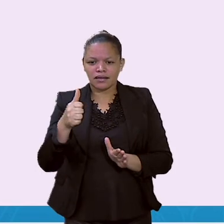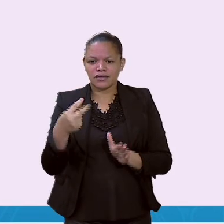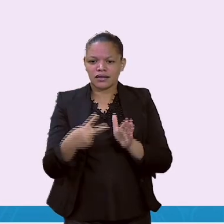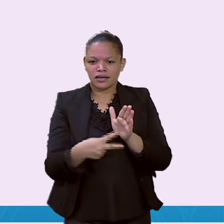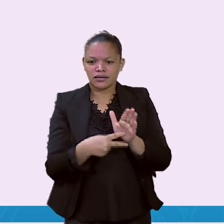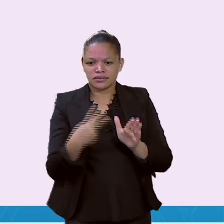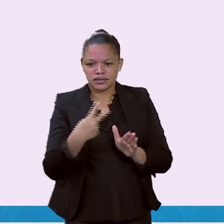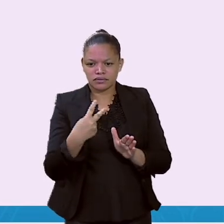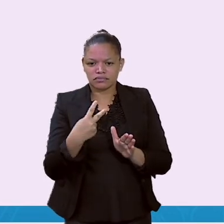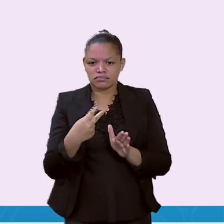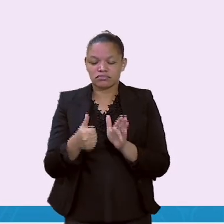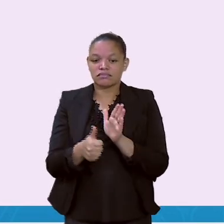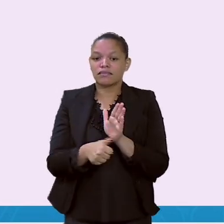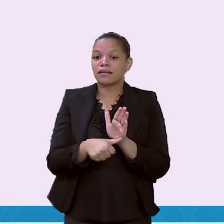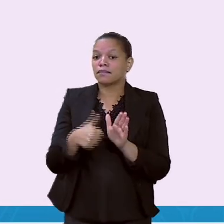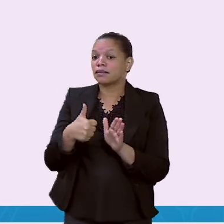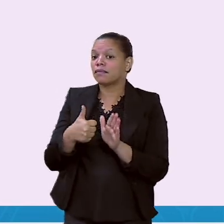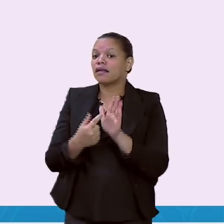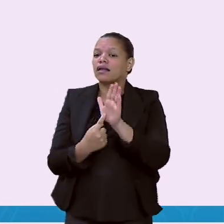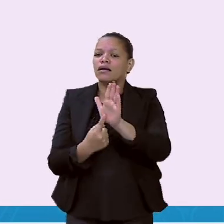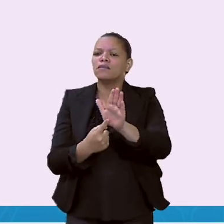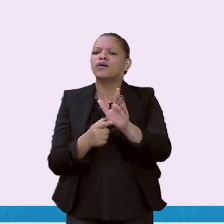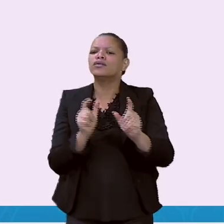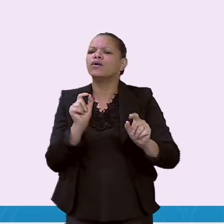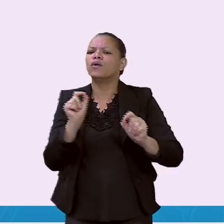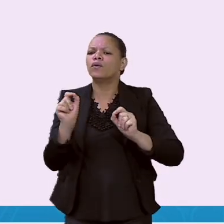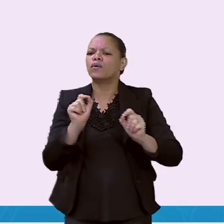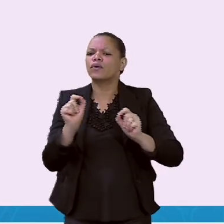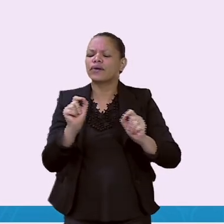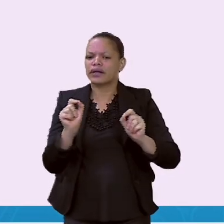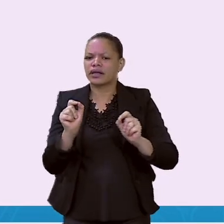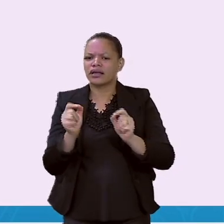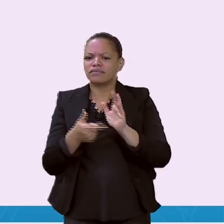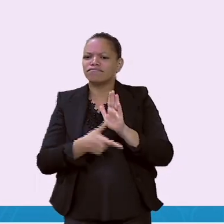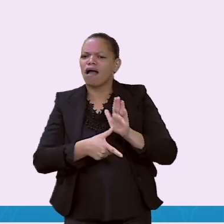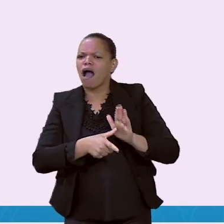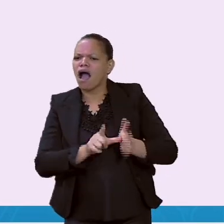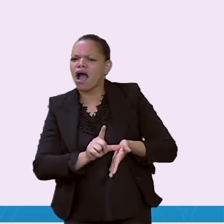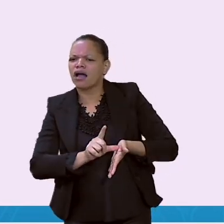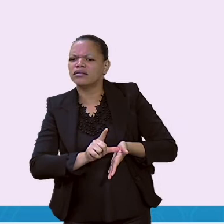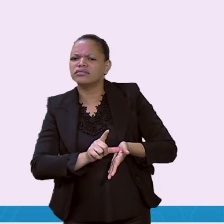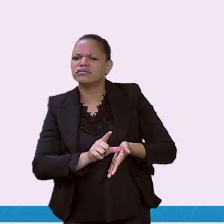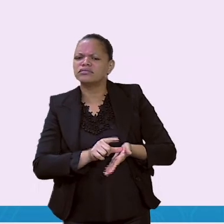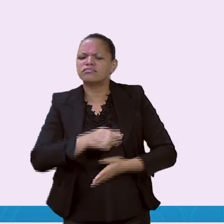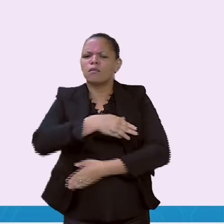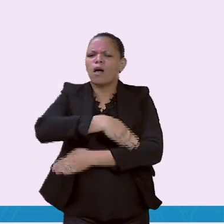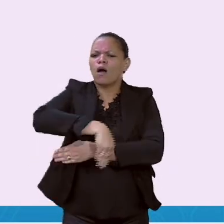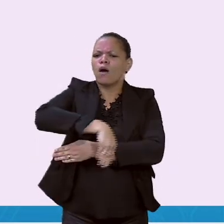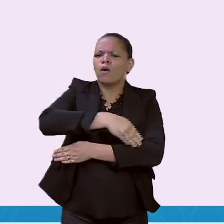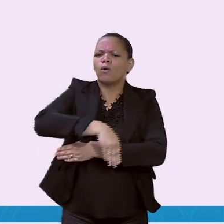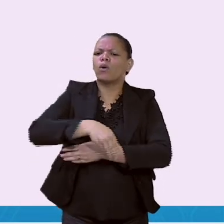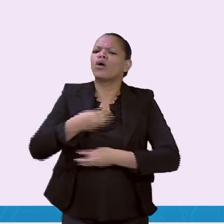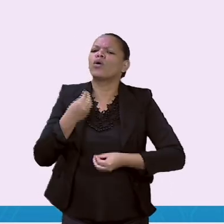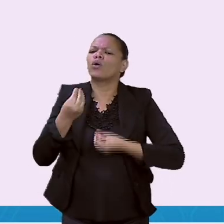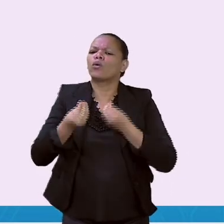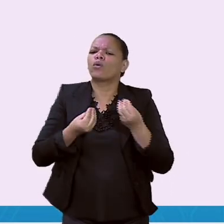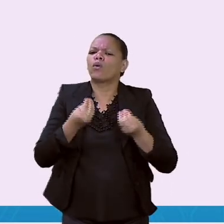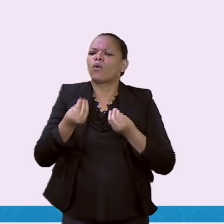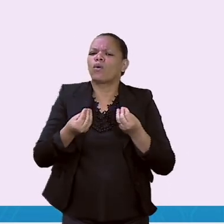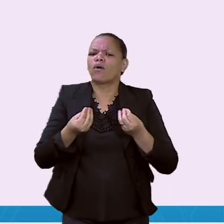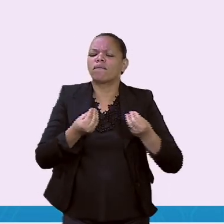primeira foto, a Rua da Direita, que agora é Prudente de Moraes, observe como essa rua era. Tinha algumas